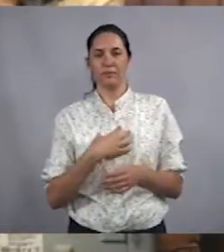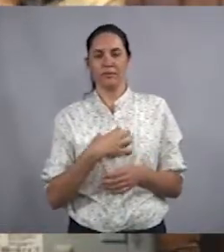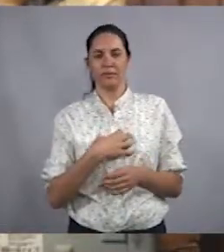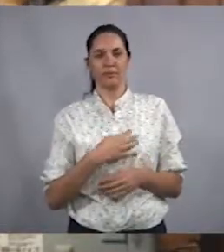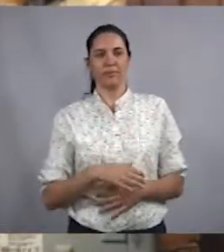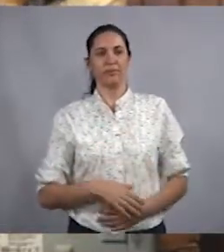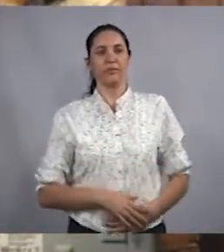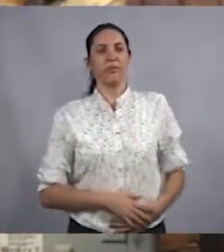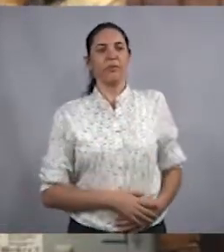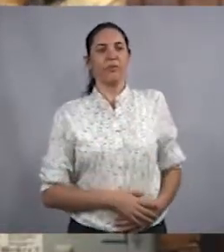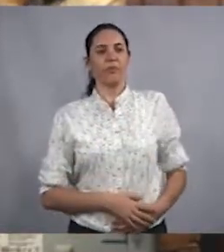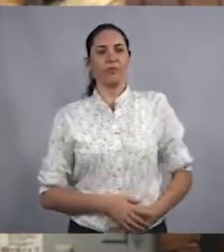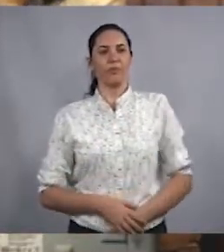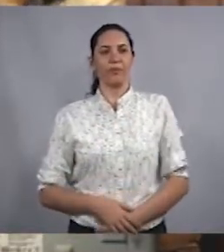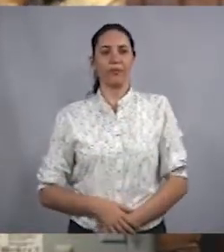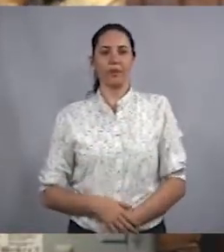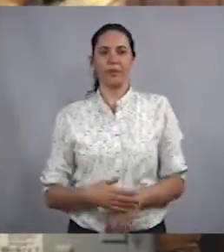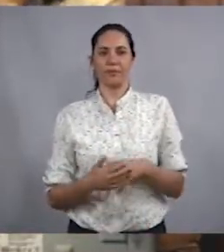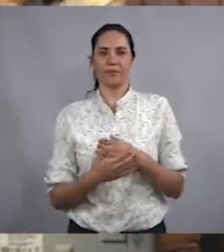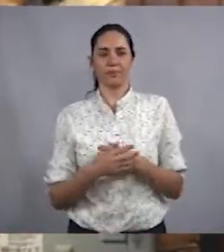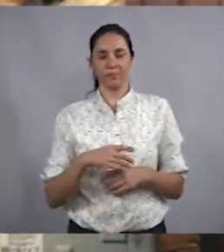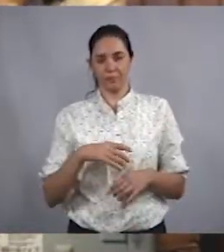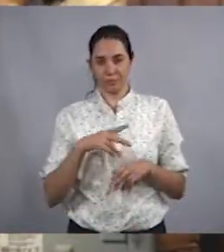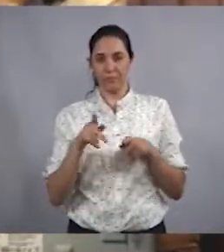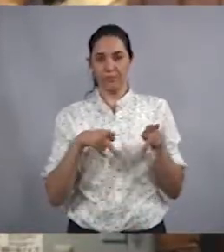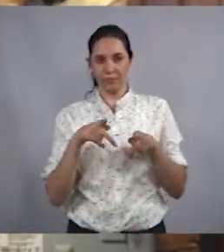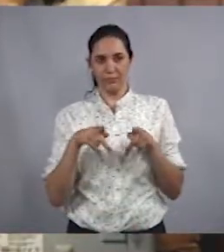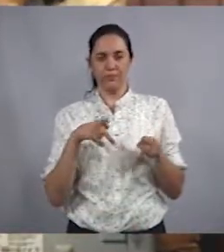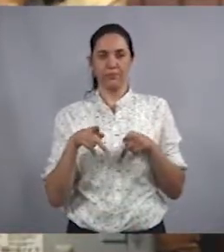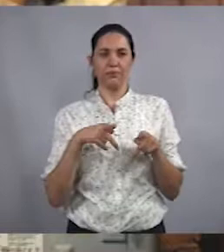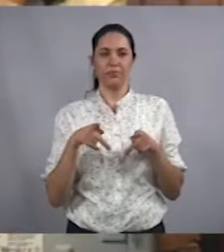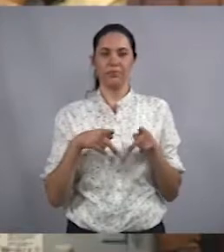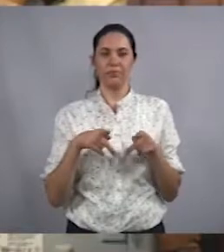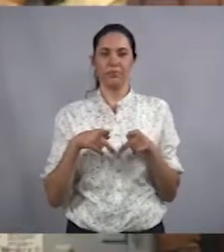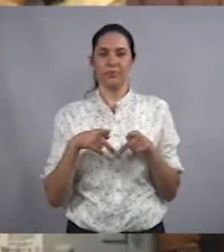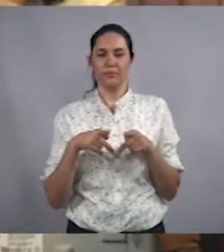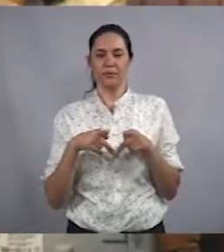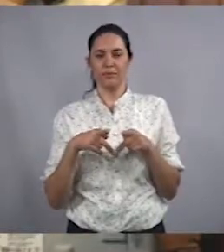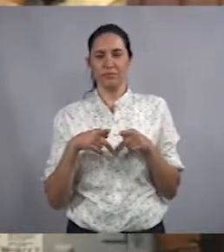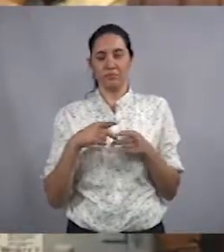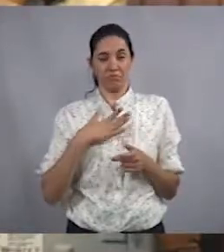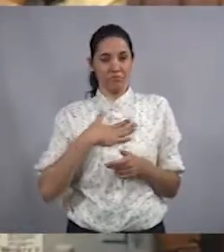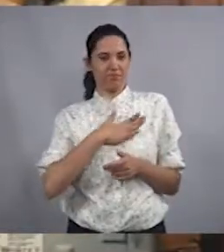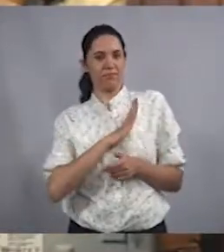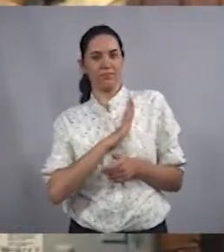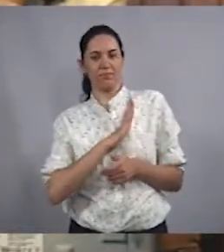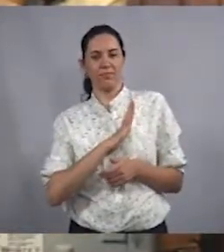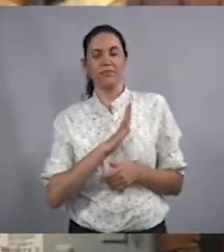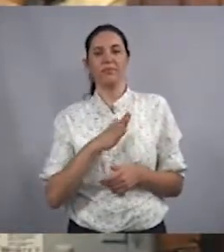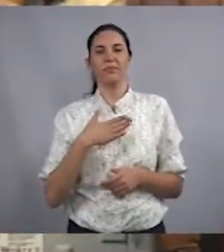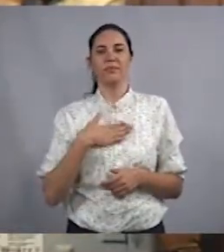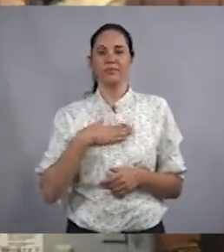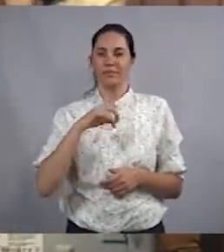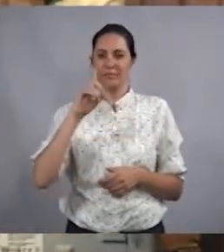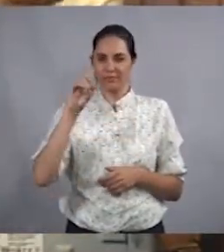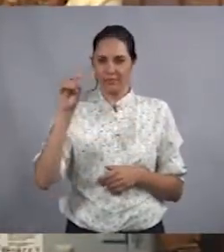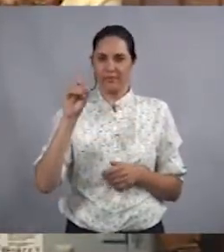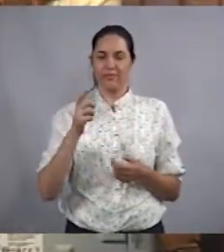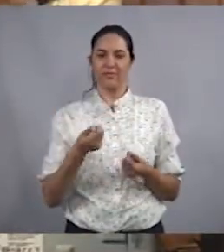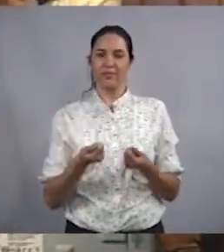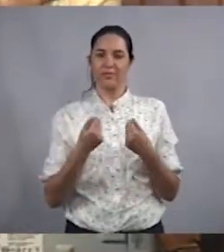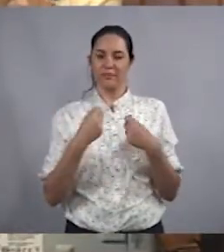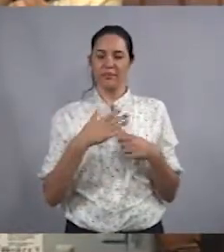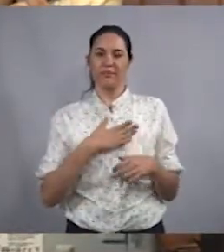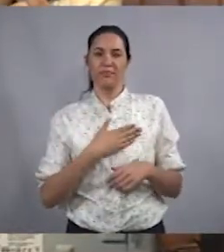ou de outra. Mesmo aqueles que se dizem, ou que eu possa tê-los como inimigo, mesmo aqueles, Deus os colocou na minha